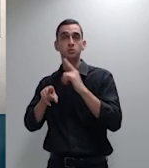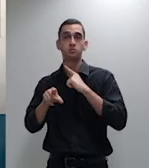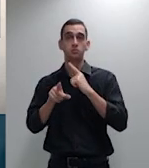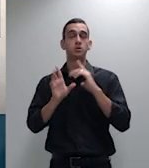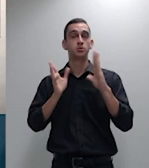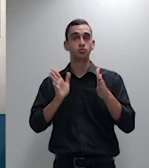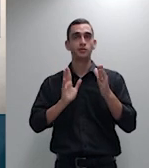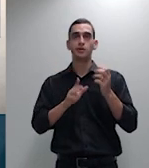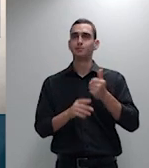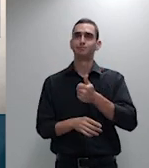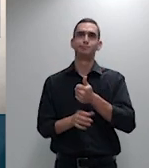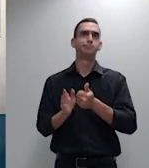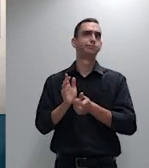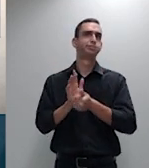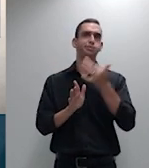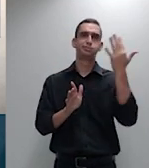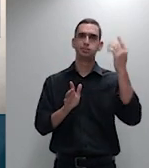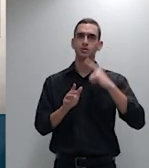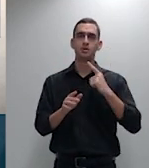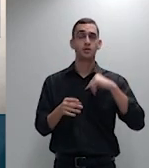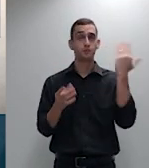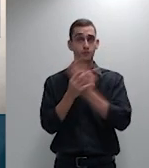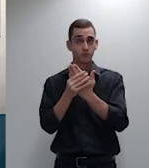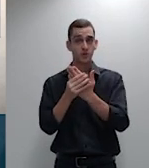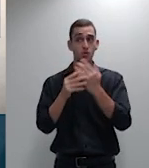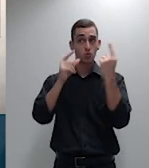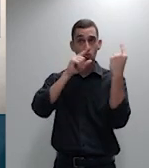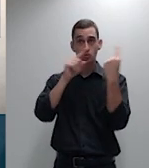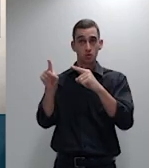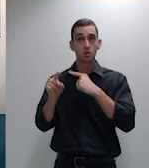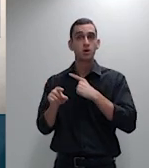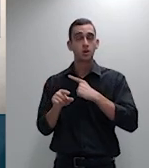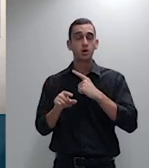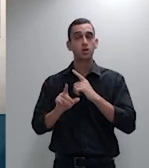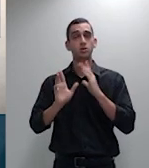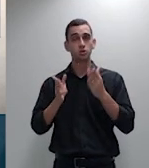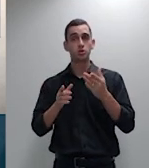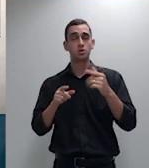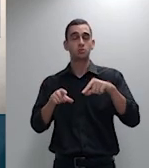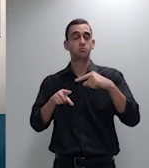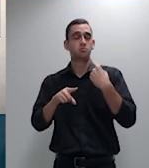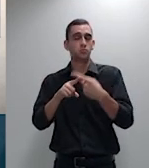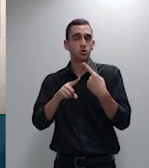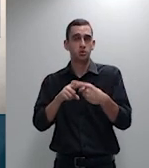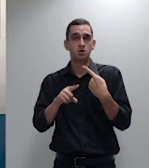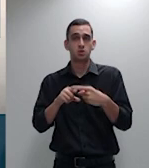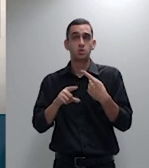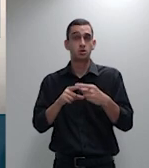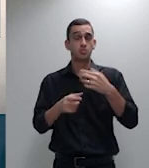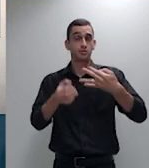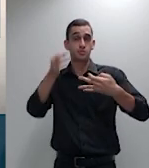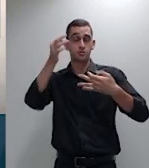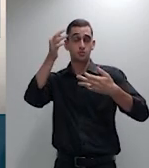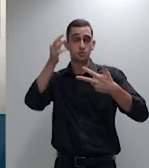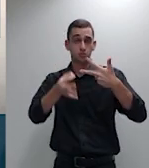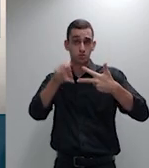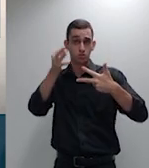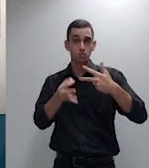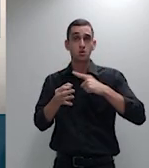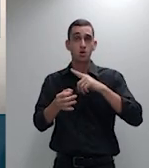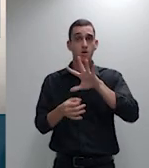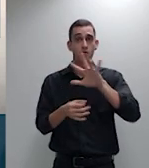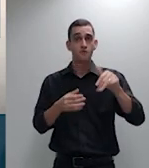apontando também a dificuldade que o Poder Judiciário enfrentaria para na sequência valorar essa prova técnica